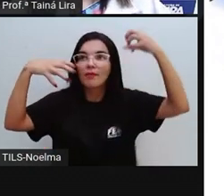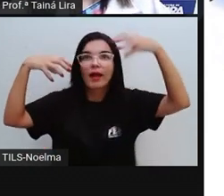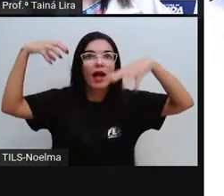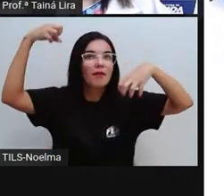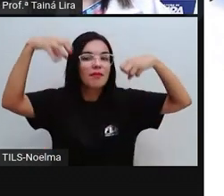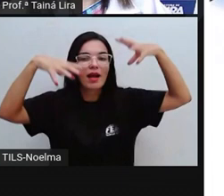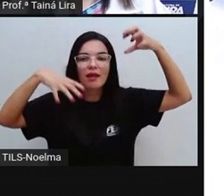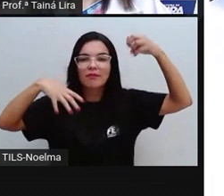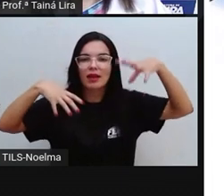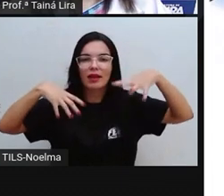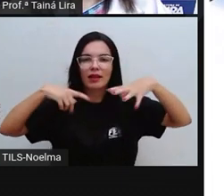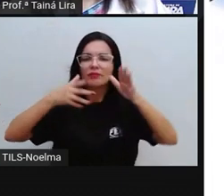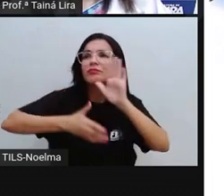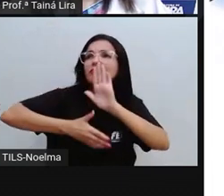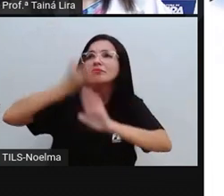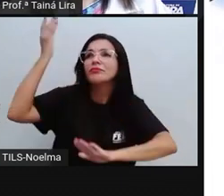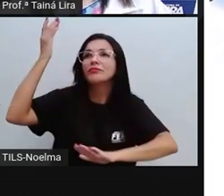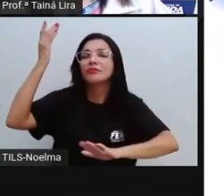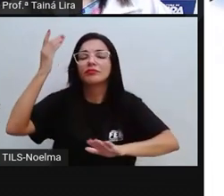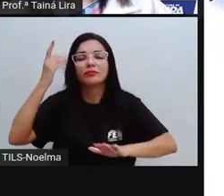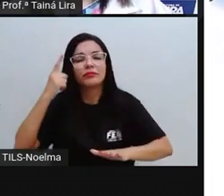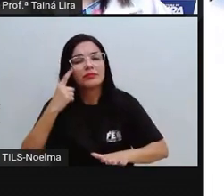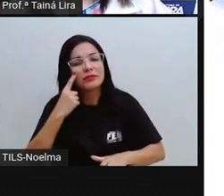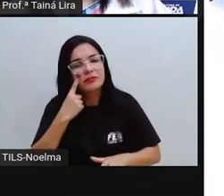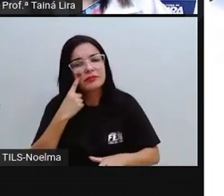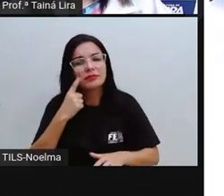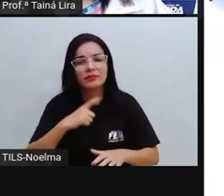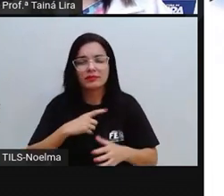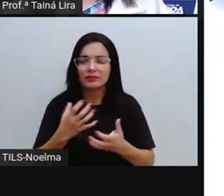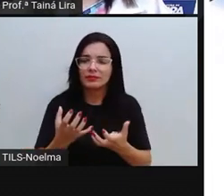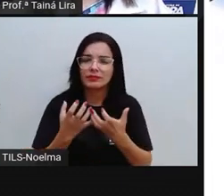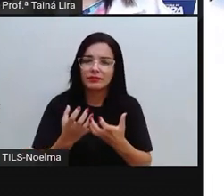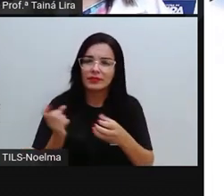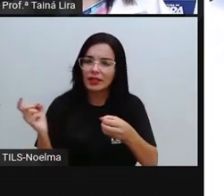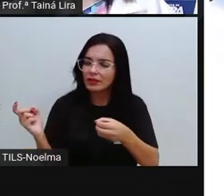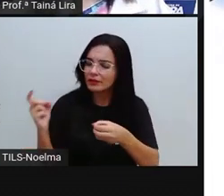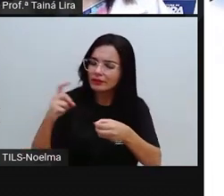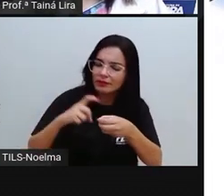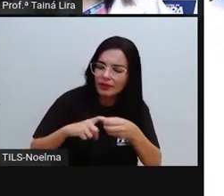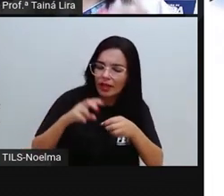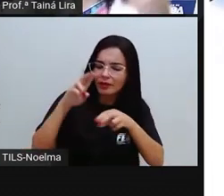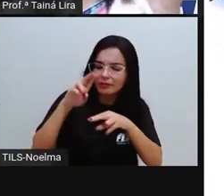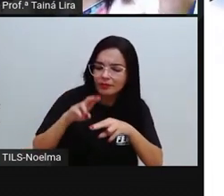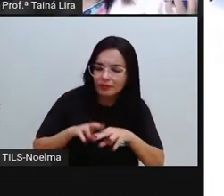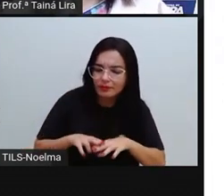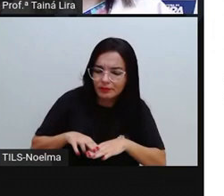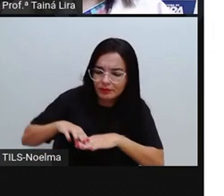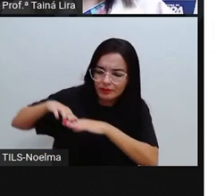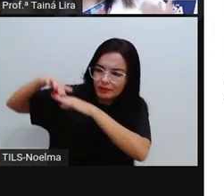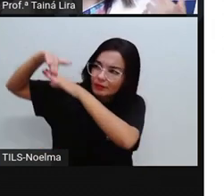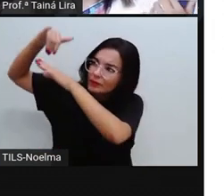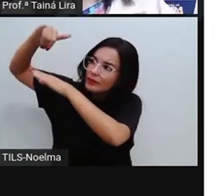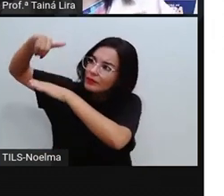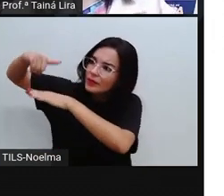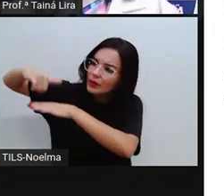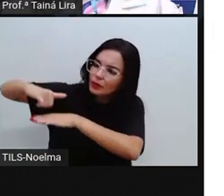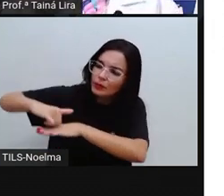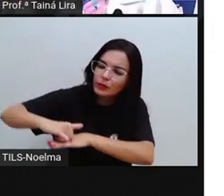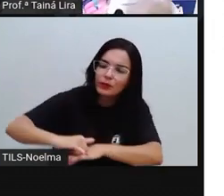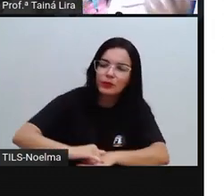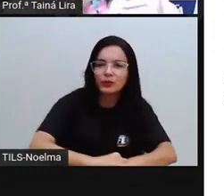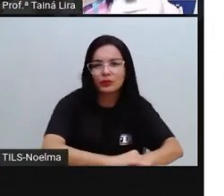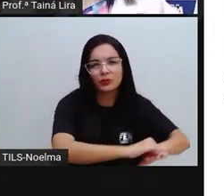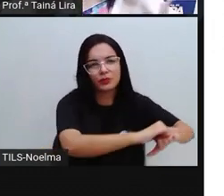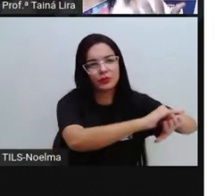partindo, serendo o hino. E se a gente quiser, ele vai pousar. E aí, né, essa música